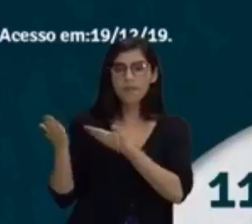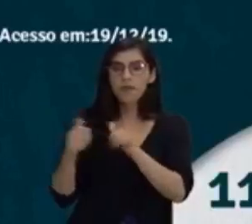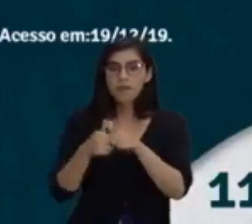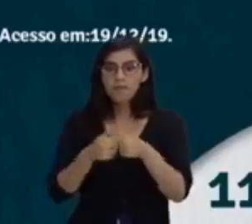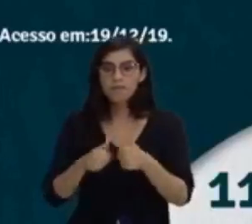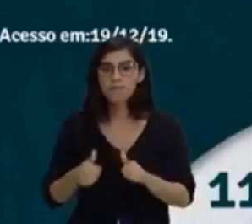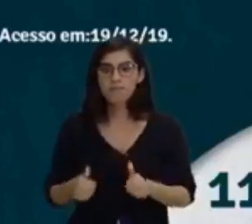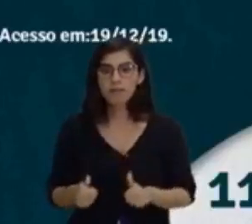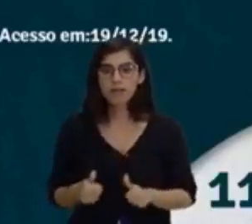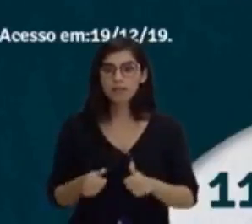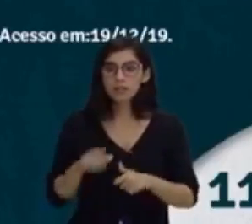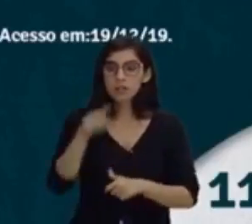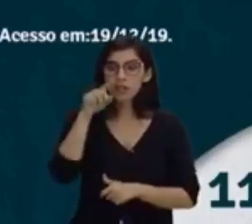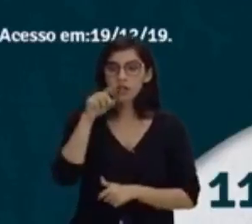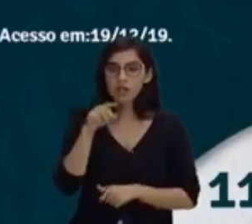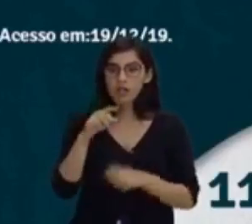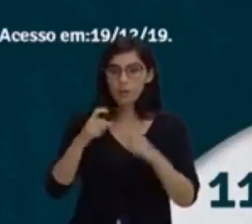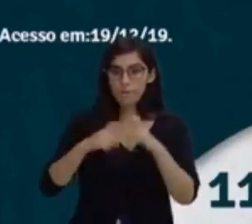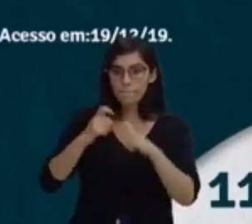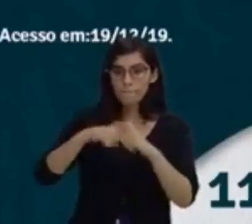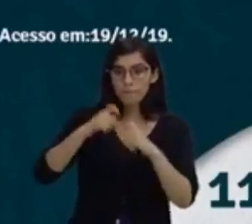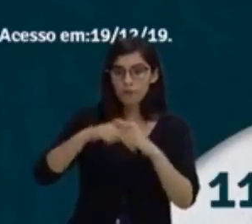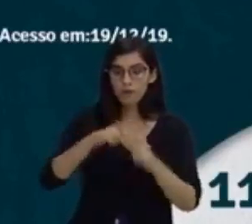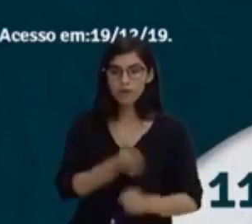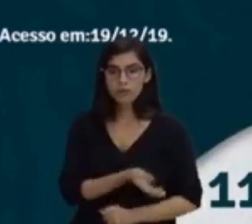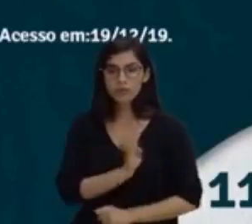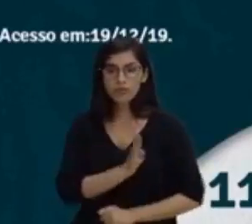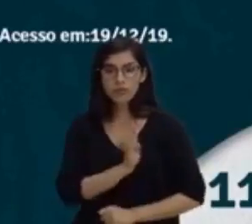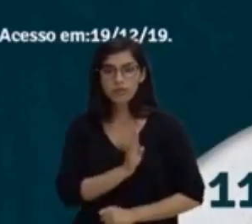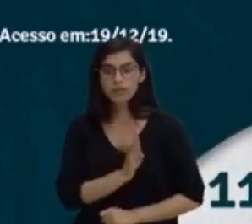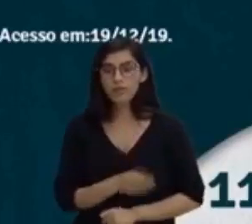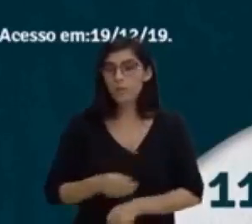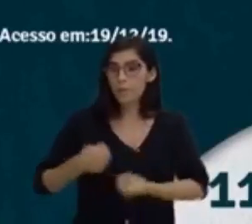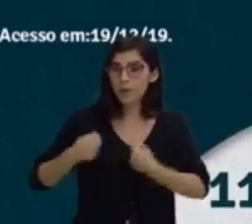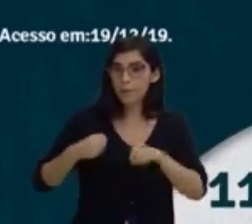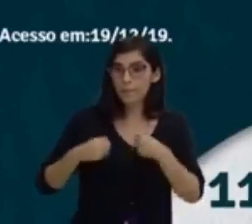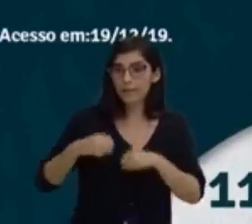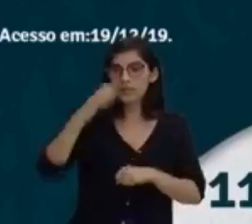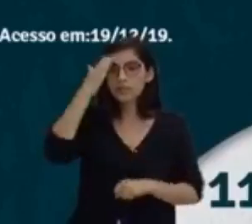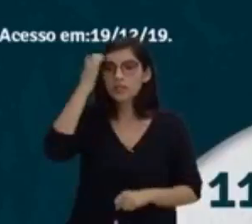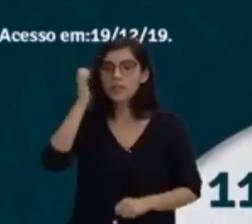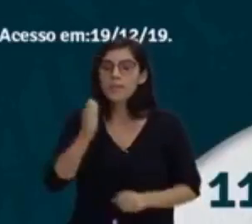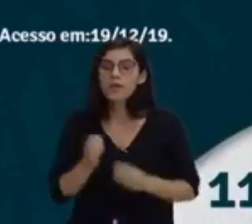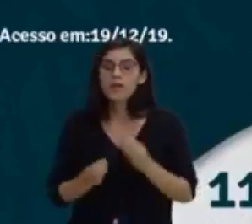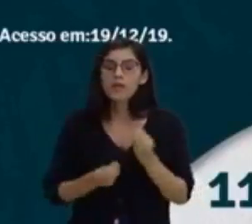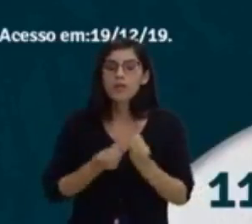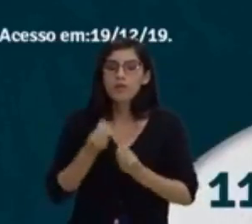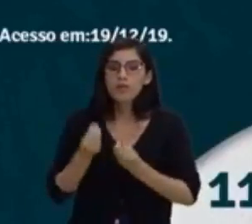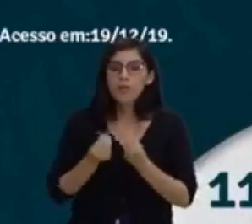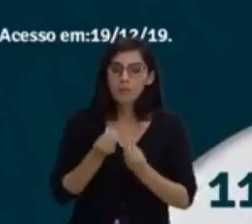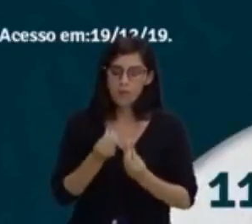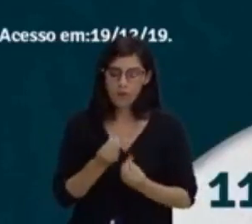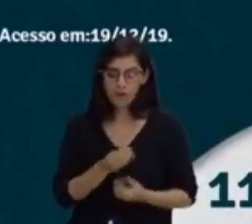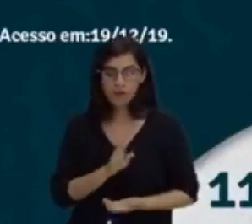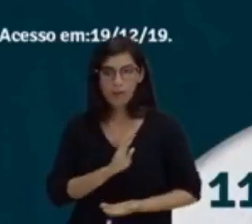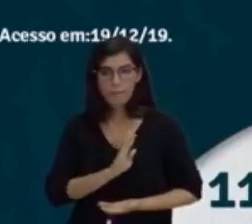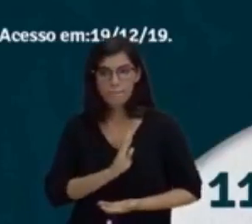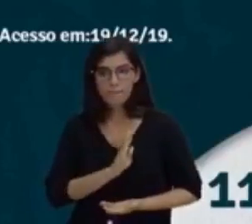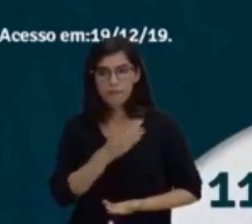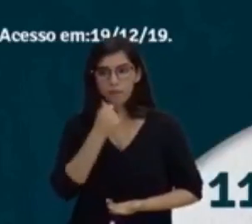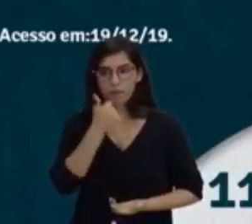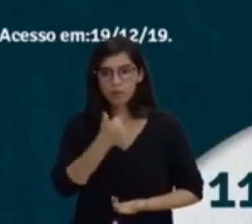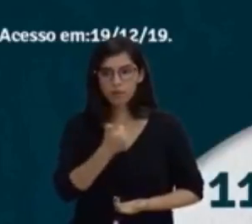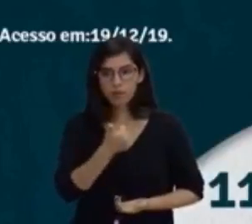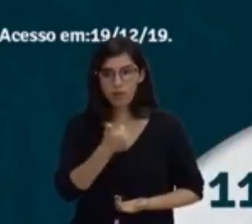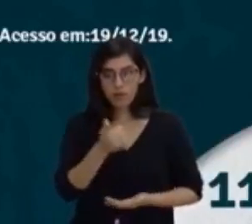para que ele possa ver se a pessoa está muito bem de saúde, ele está lendo a partir de um esforço